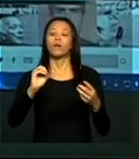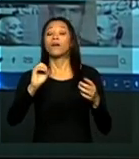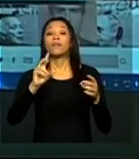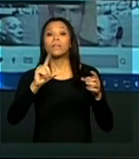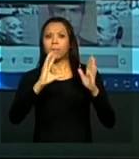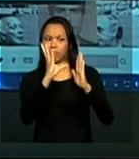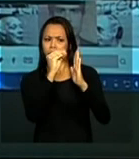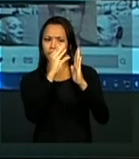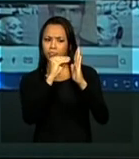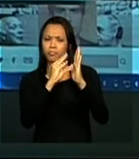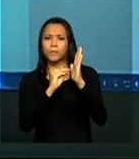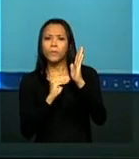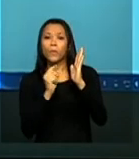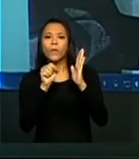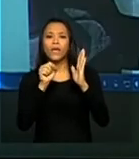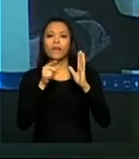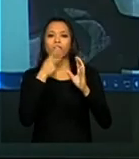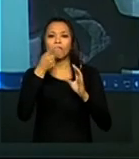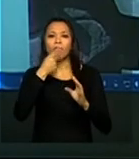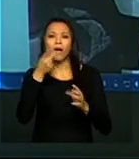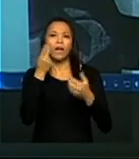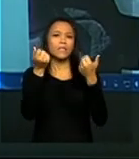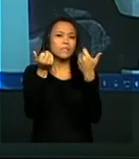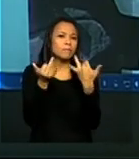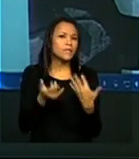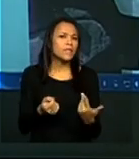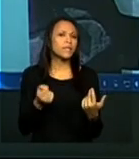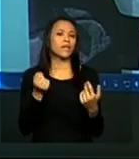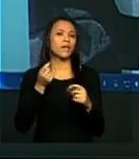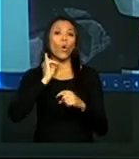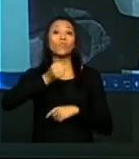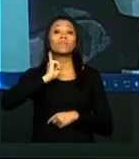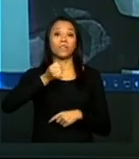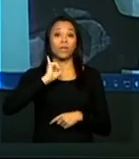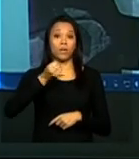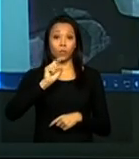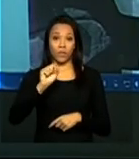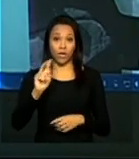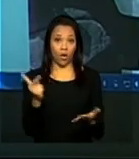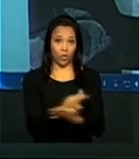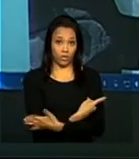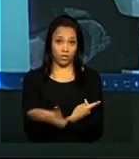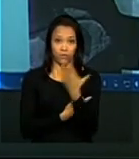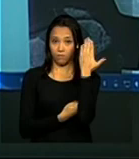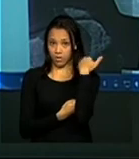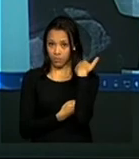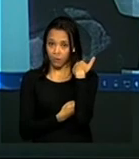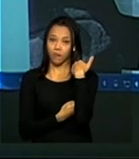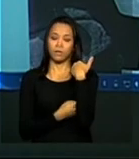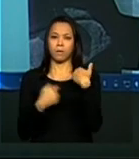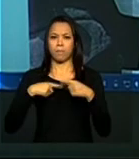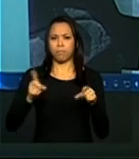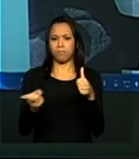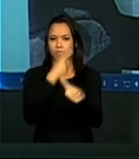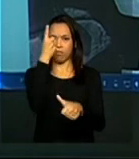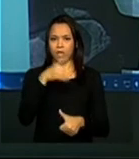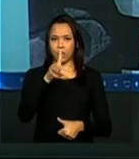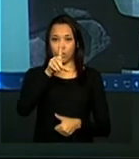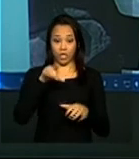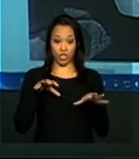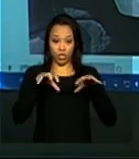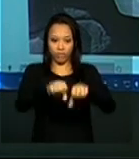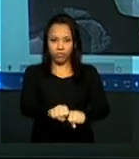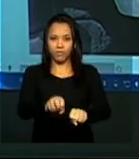eles fazem uma narrativa desse período. A gente tem o primeiro que a ditadura se instala,